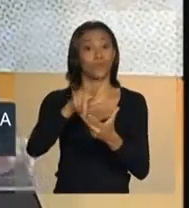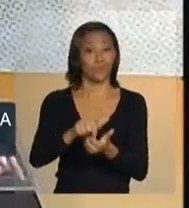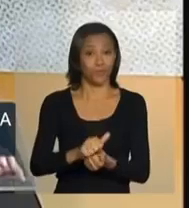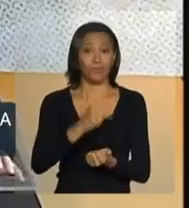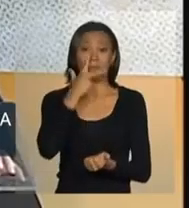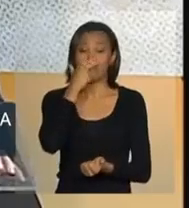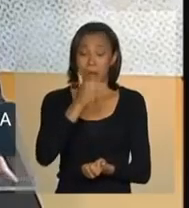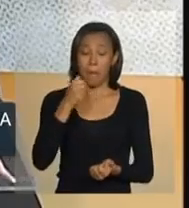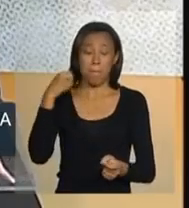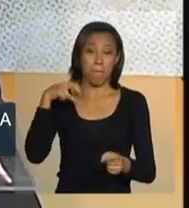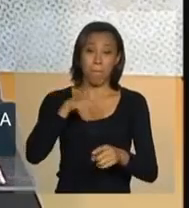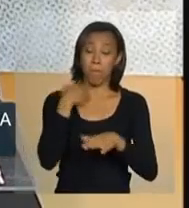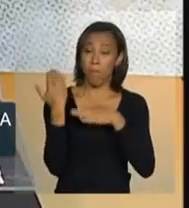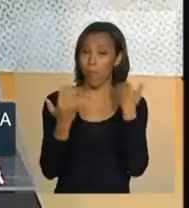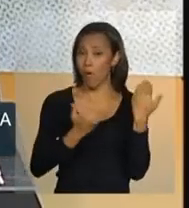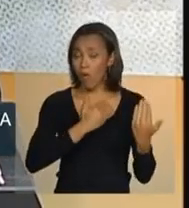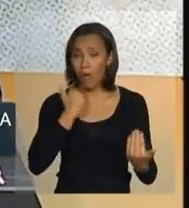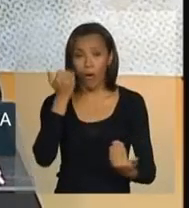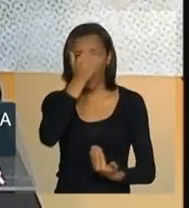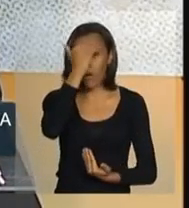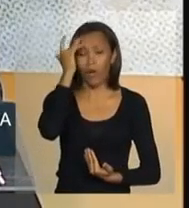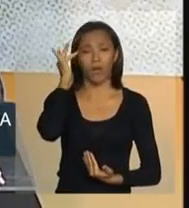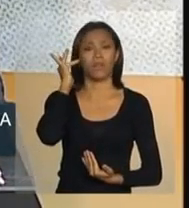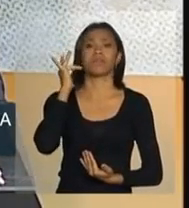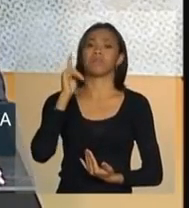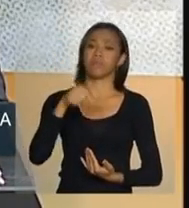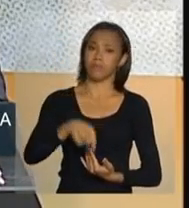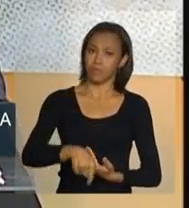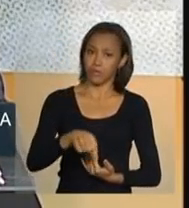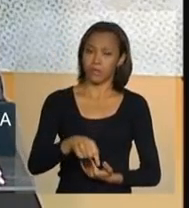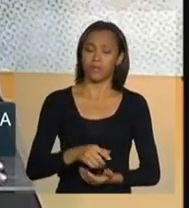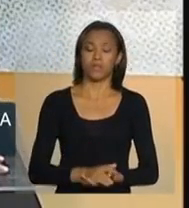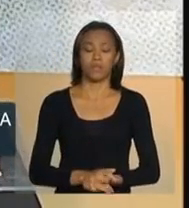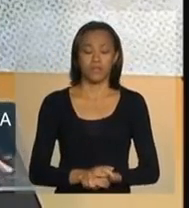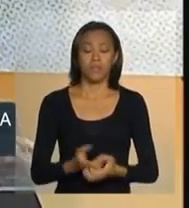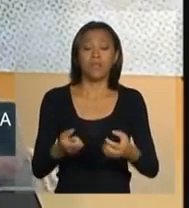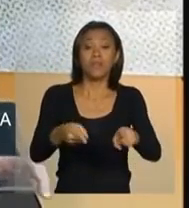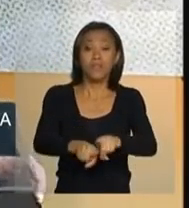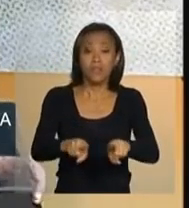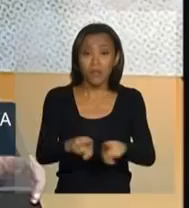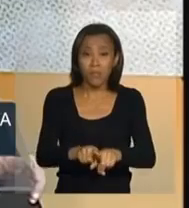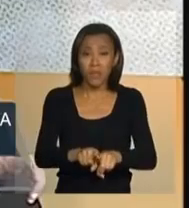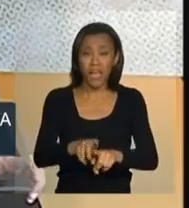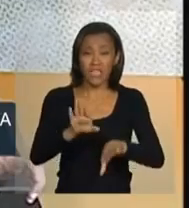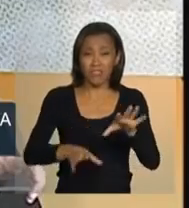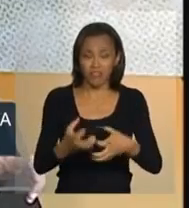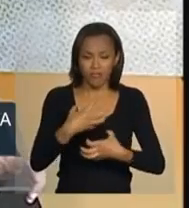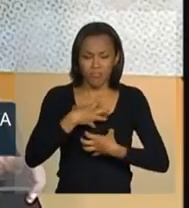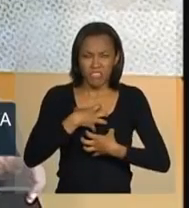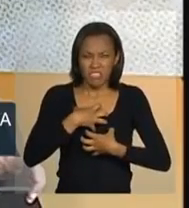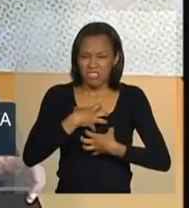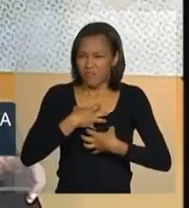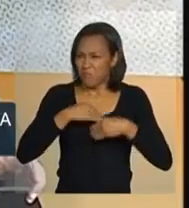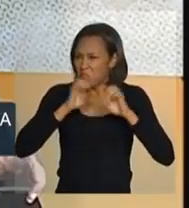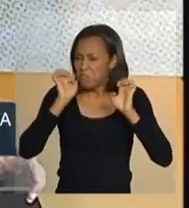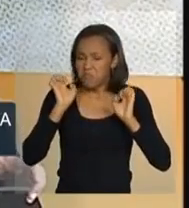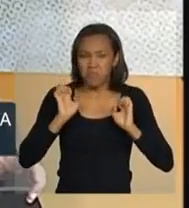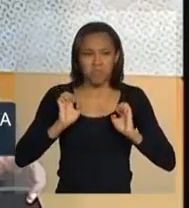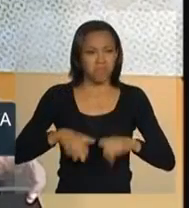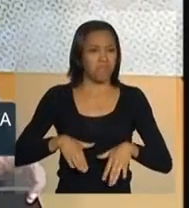que matam pessoas. E que também nos indigna muito, porque tanto